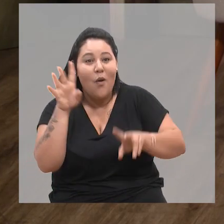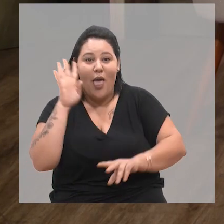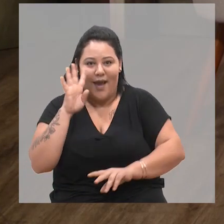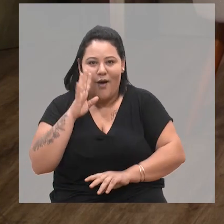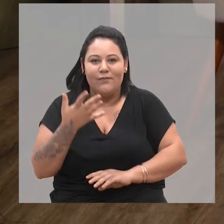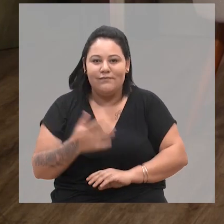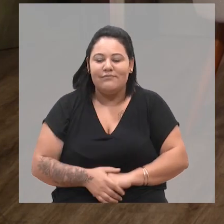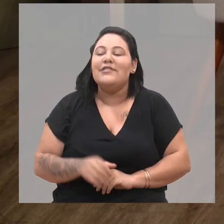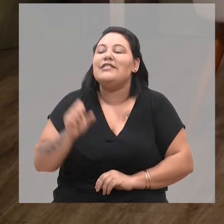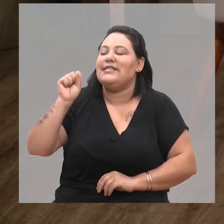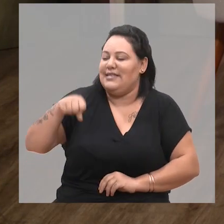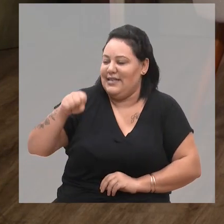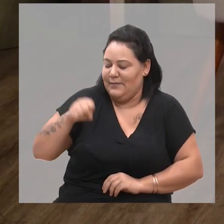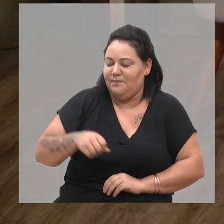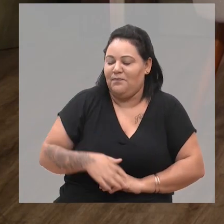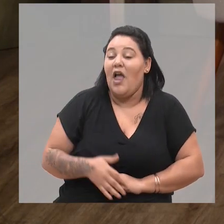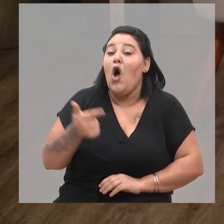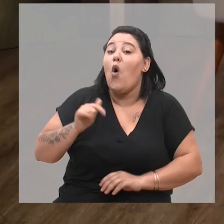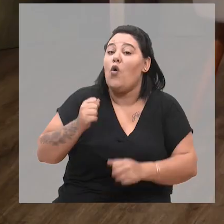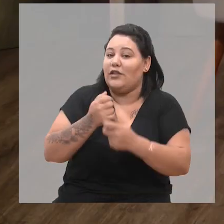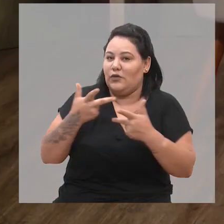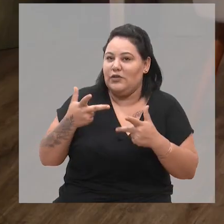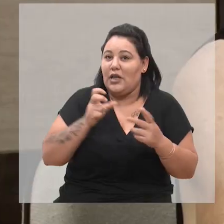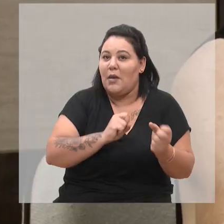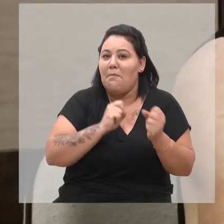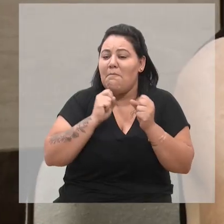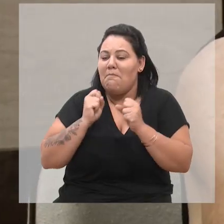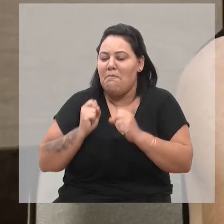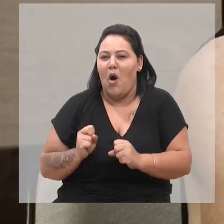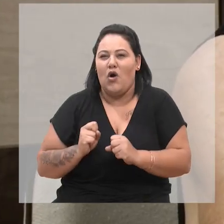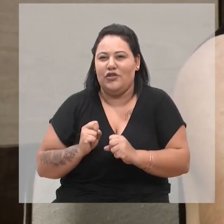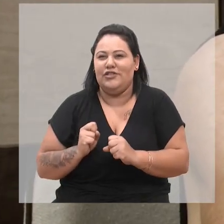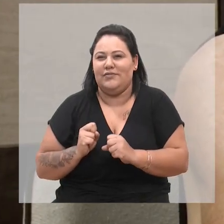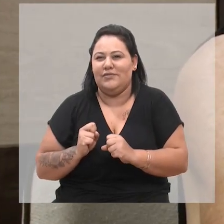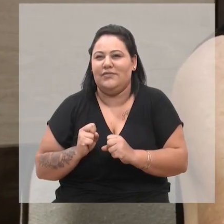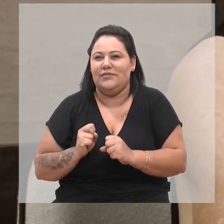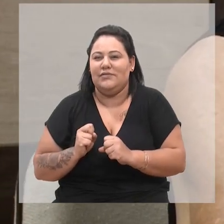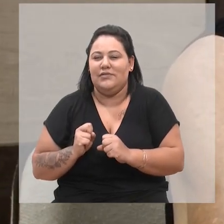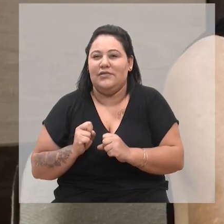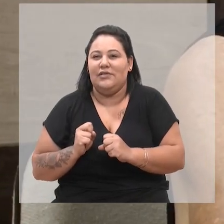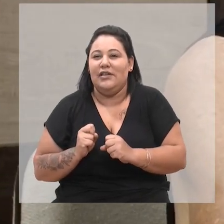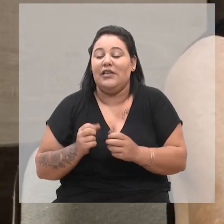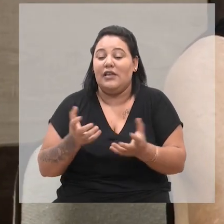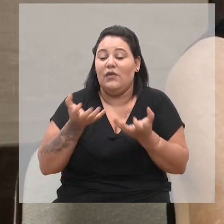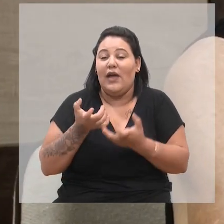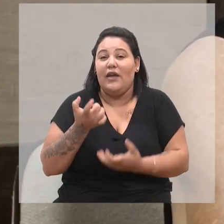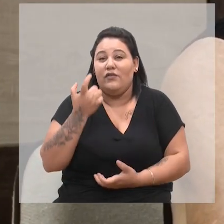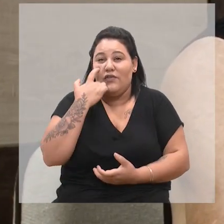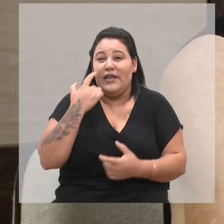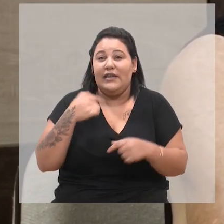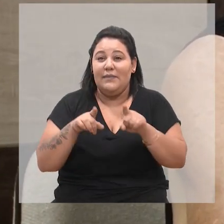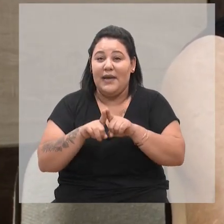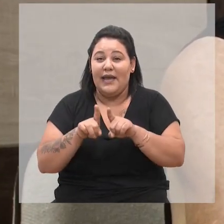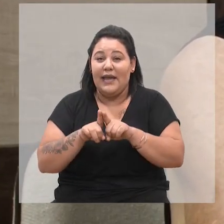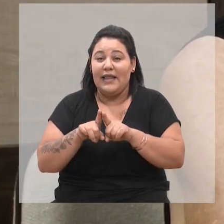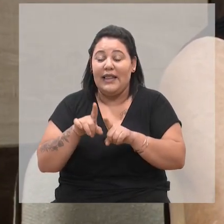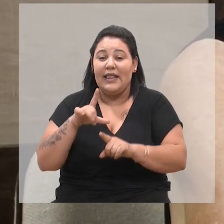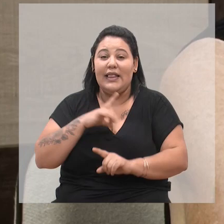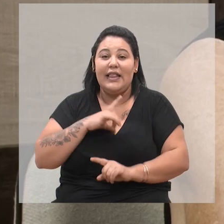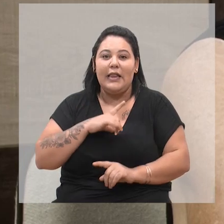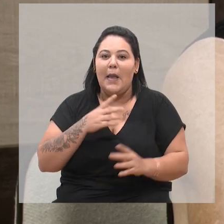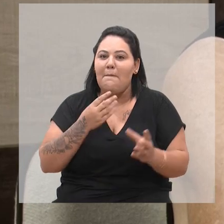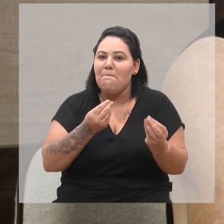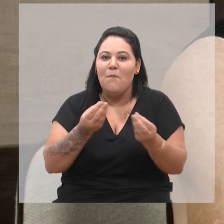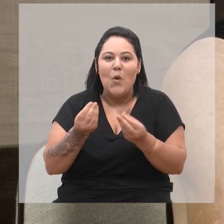Isso Digamos assim. É. Outra coisa que pode, que eu até quero ver, existem